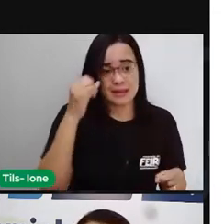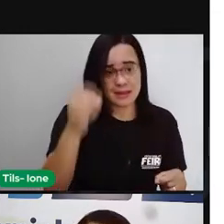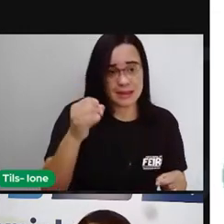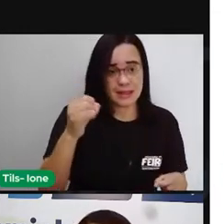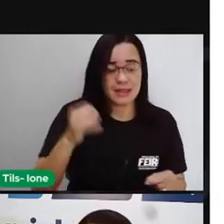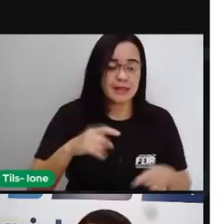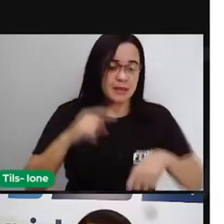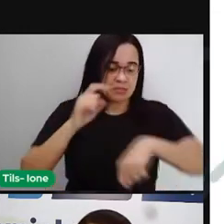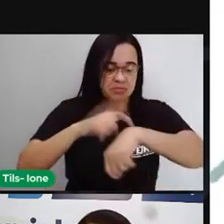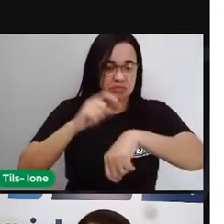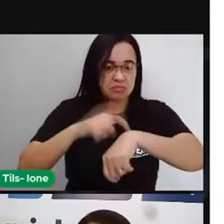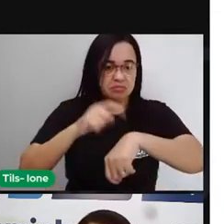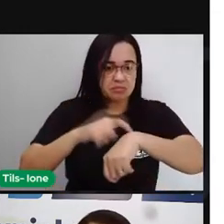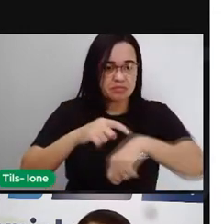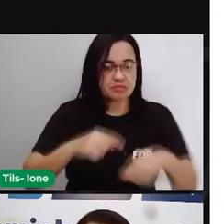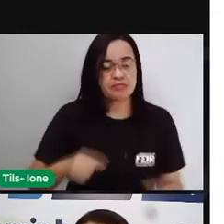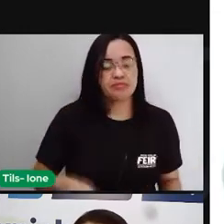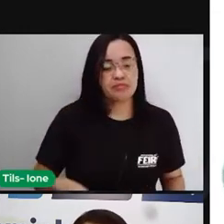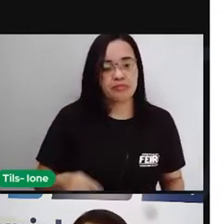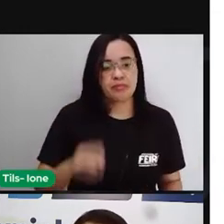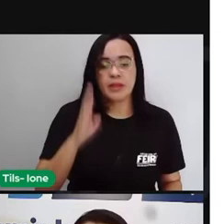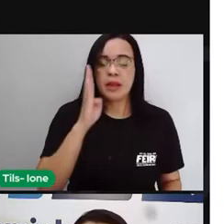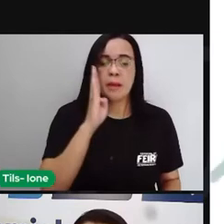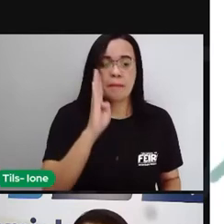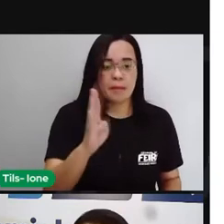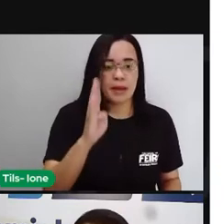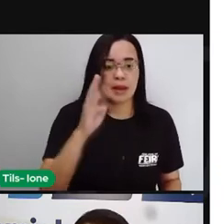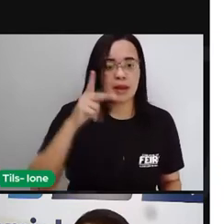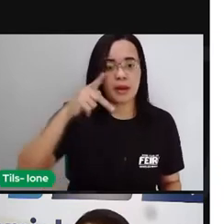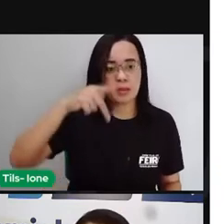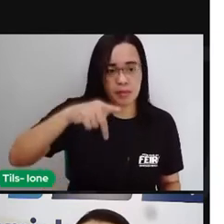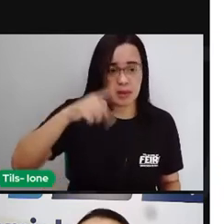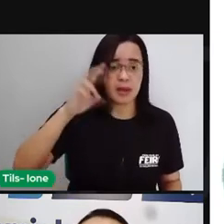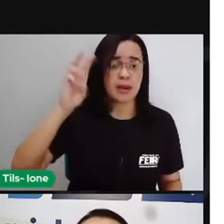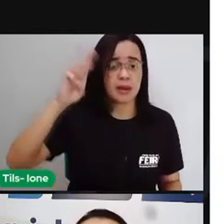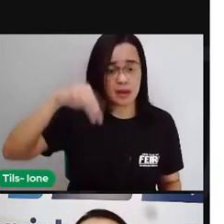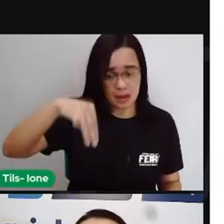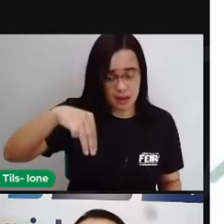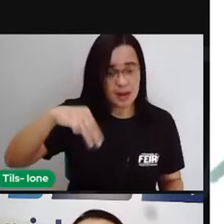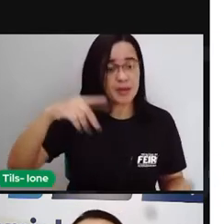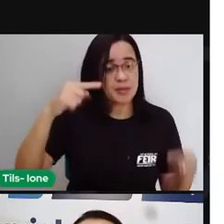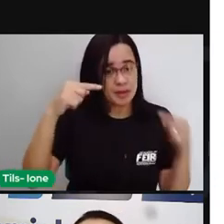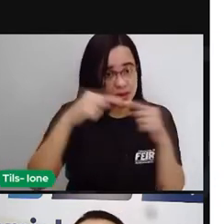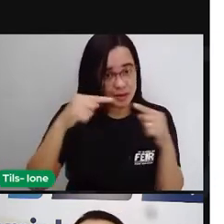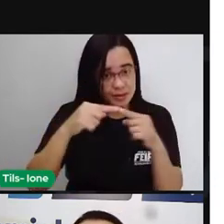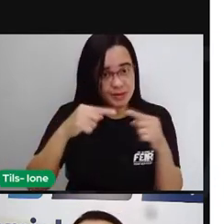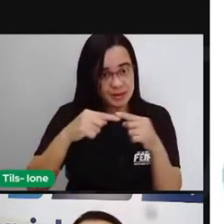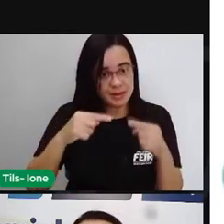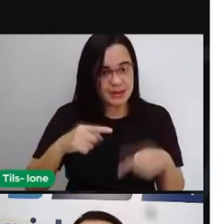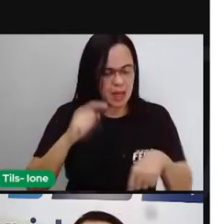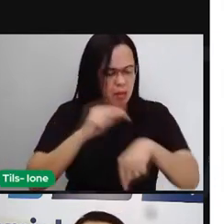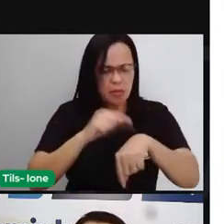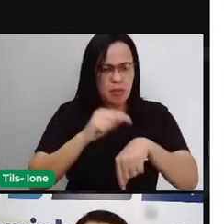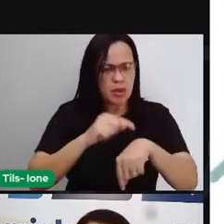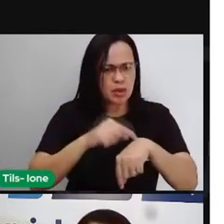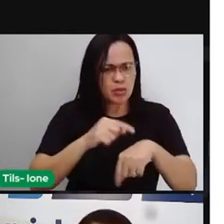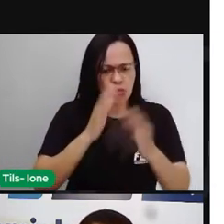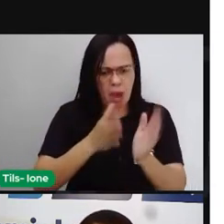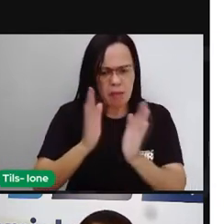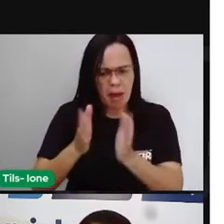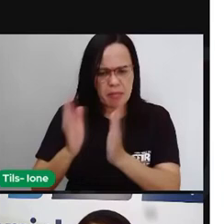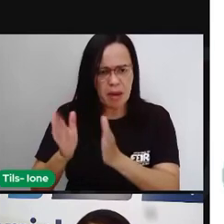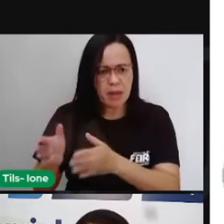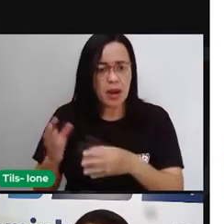por minuto, lembra que a Pro falou que BTM significa batimento por minuto? Pois é. Se o batimento por